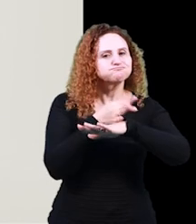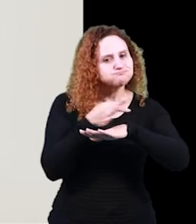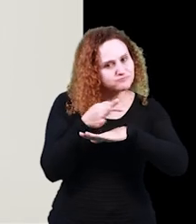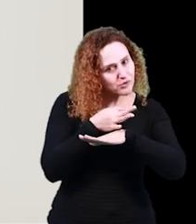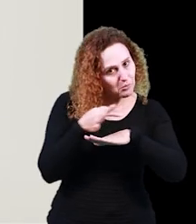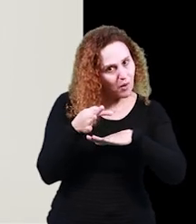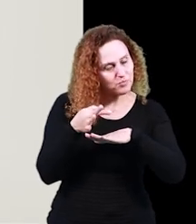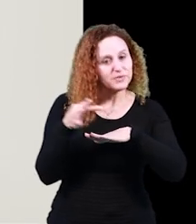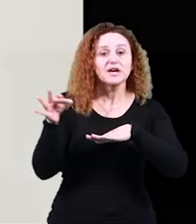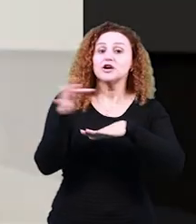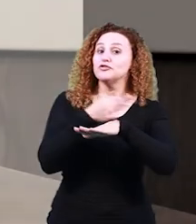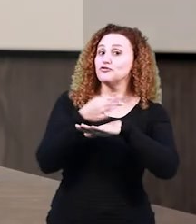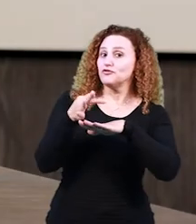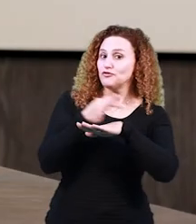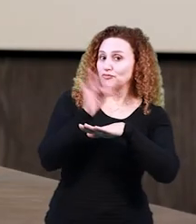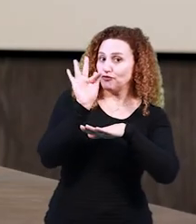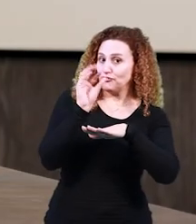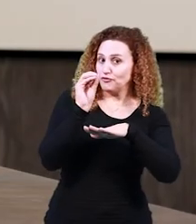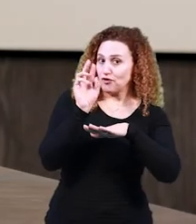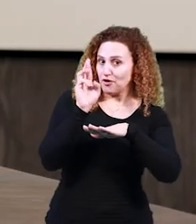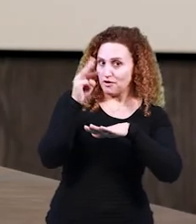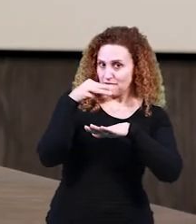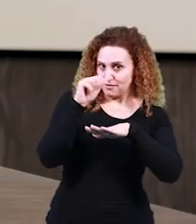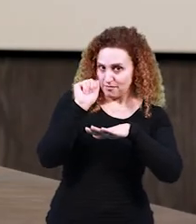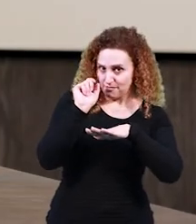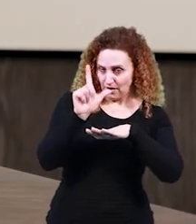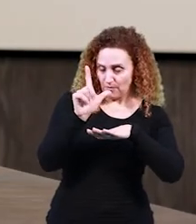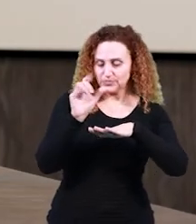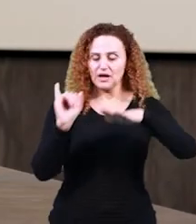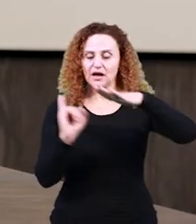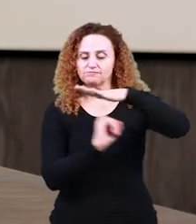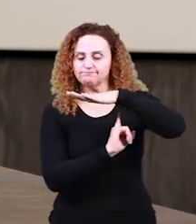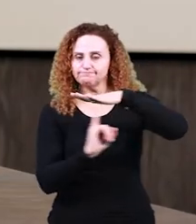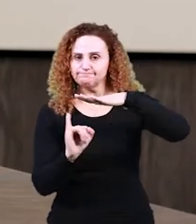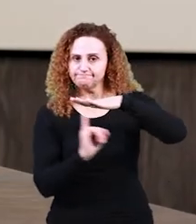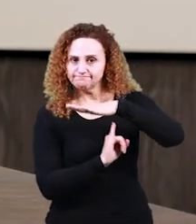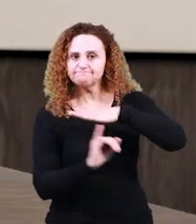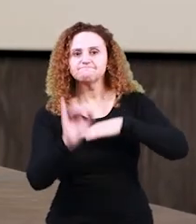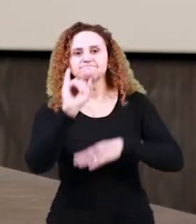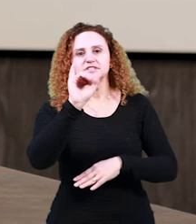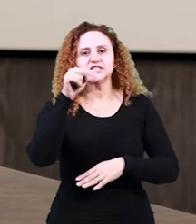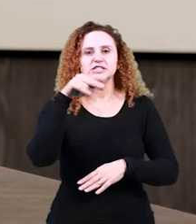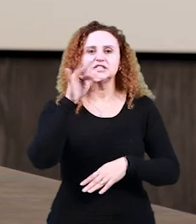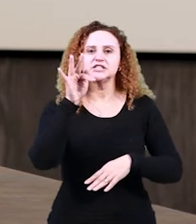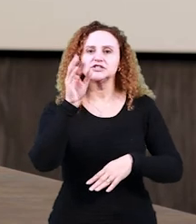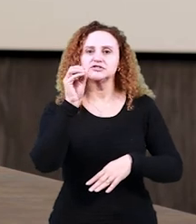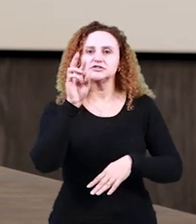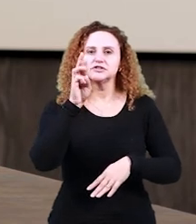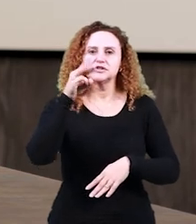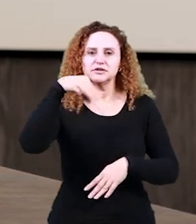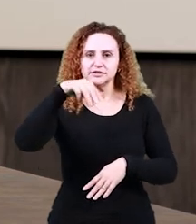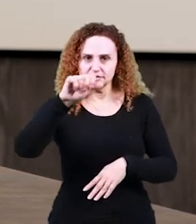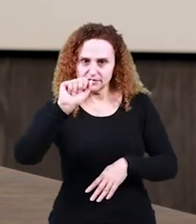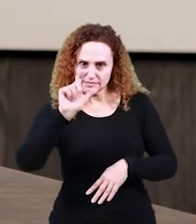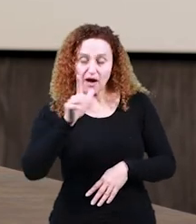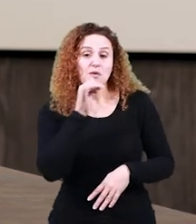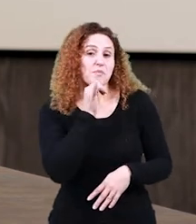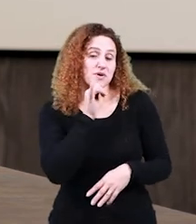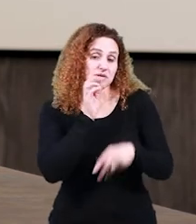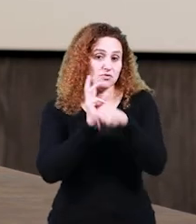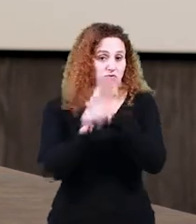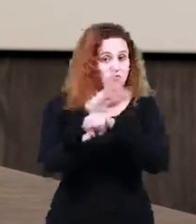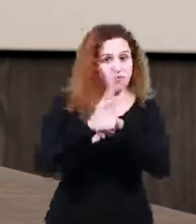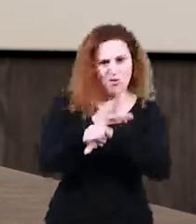para comunicação. Como eu falei para vocês agora, a gente tem usado bastante o WhatsApp, né? Especialmente agora, quando ficamos